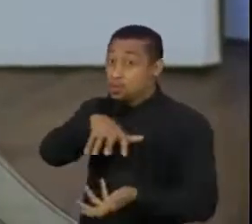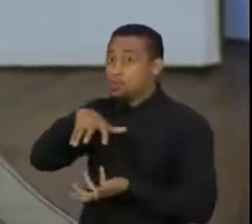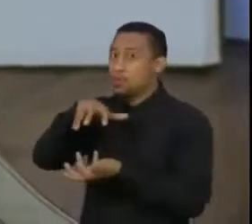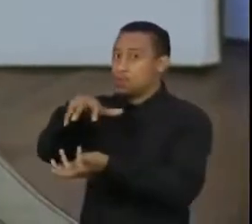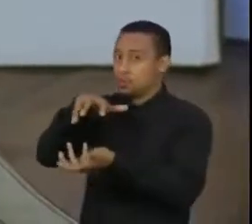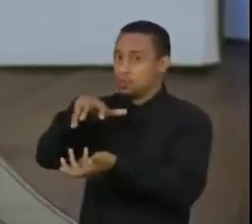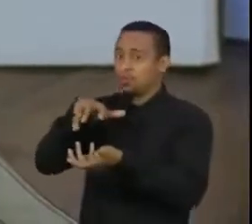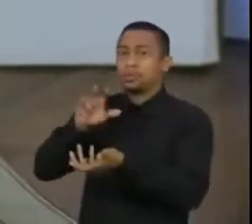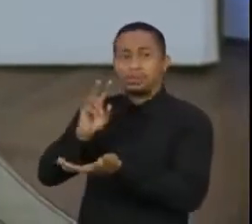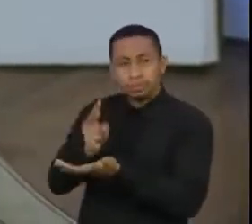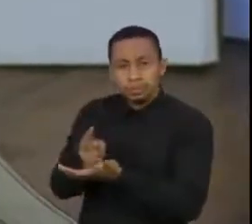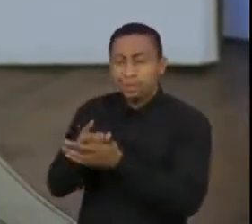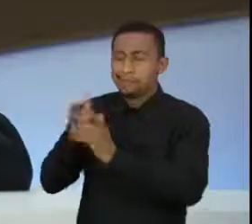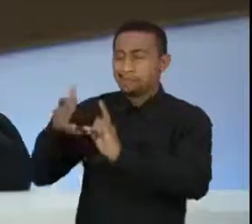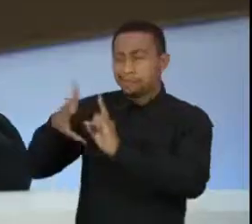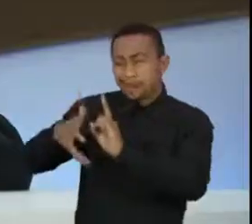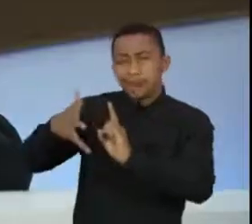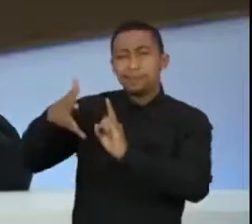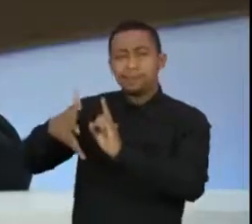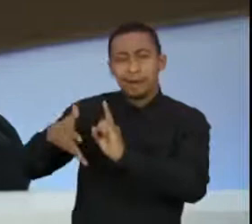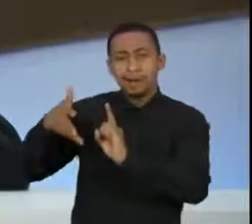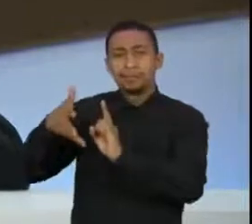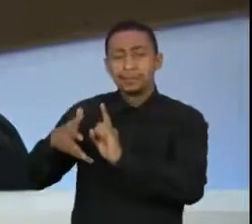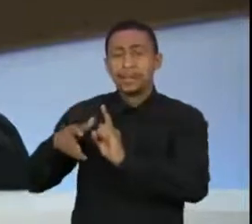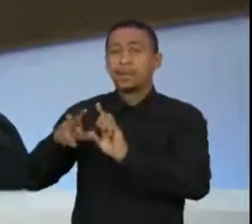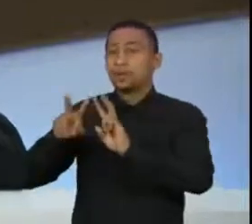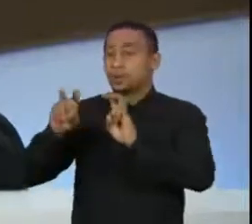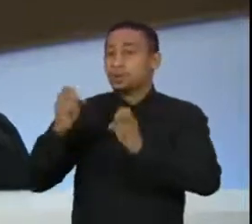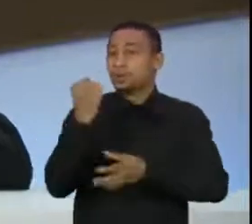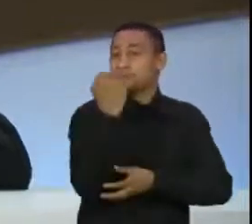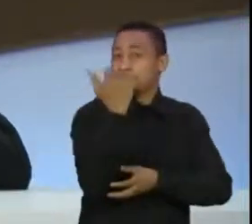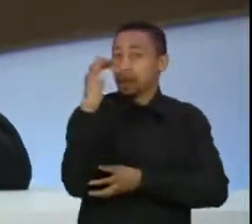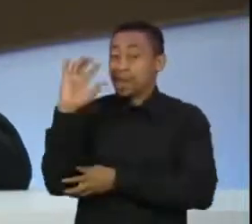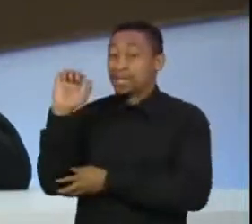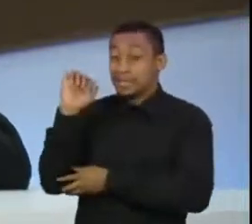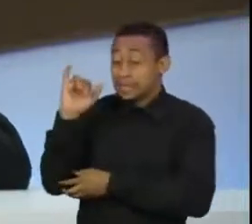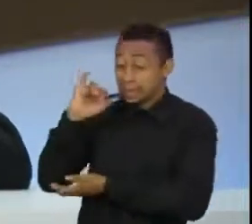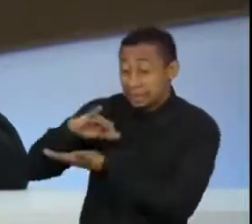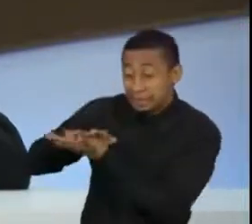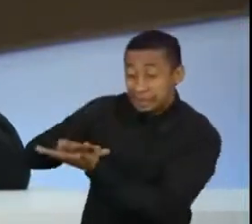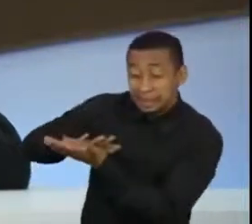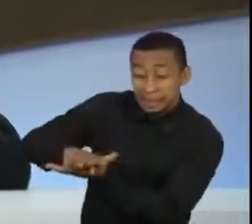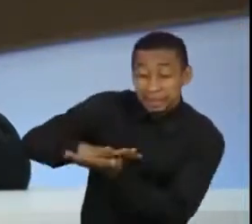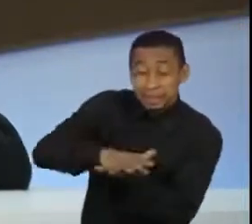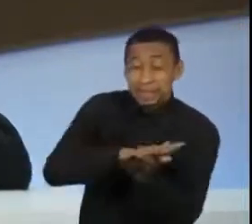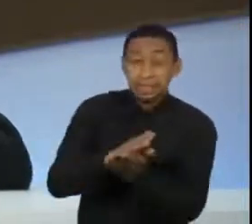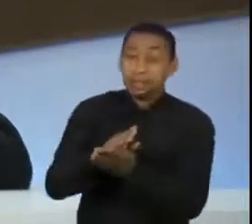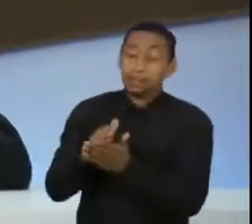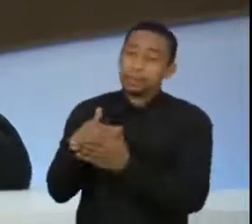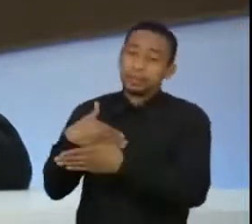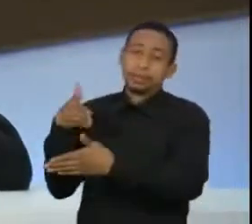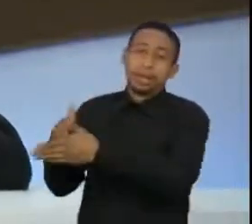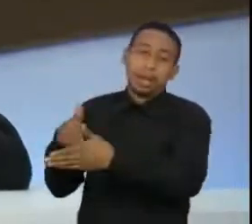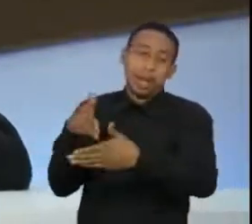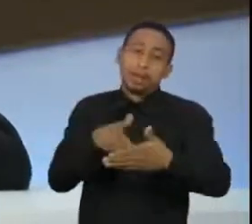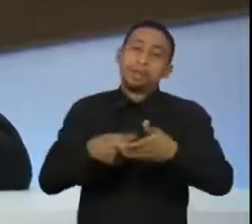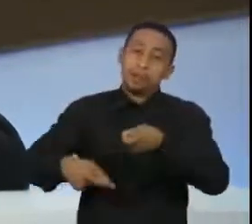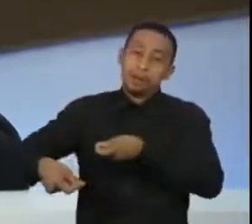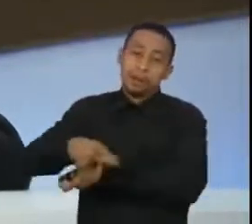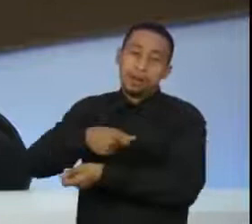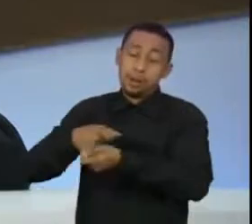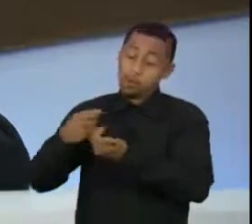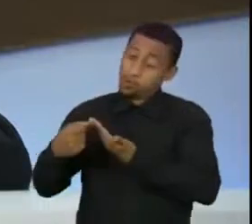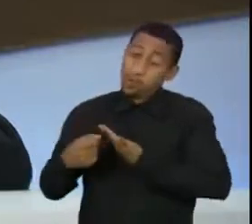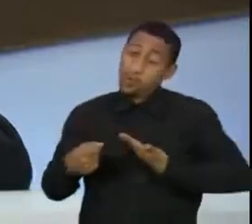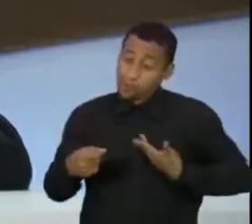a preservação do meio ambiente é um entrave no desenvolvimento, sobretudo um discurso feito pelo governo. O ministro do